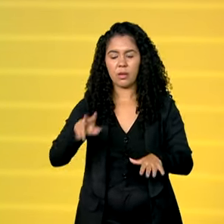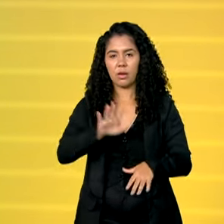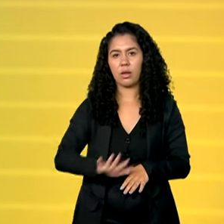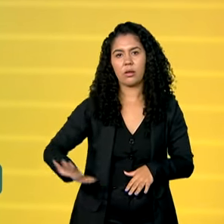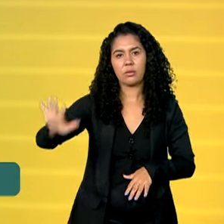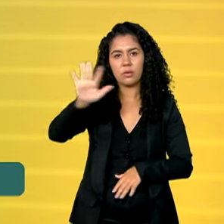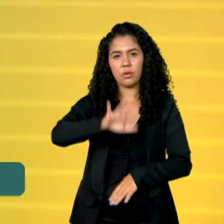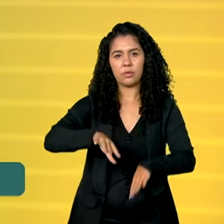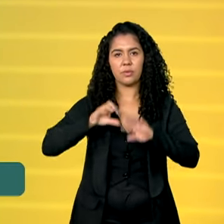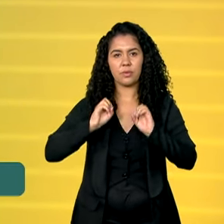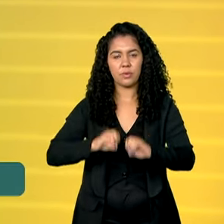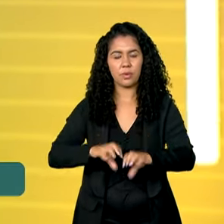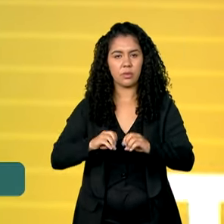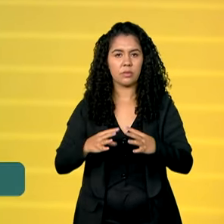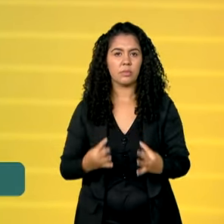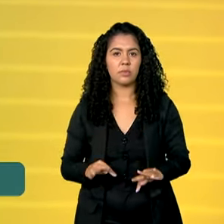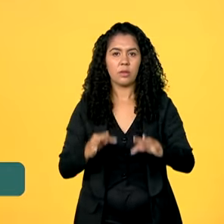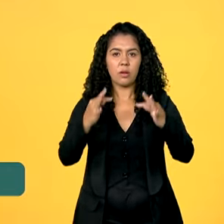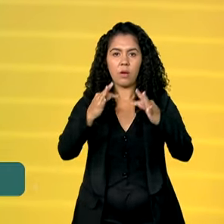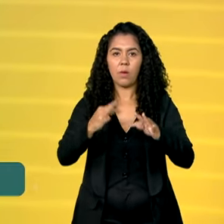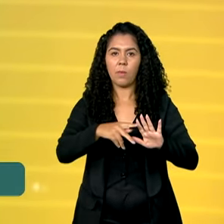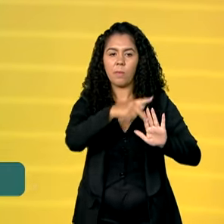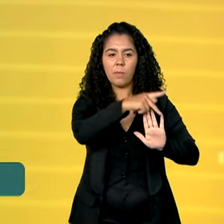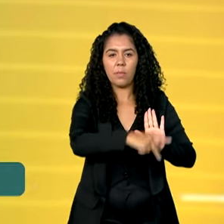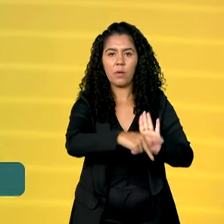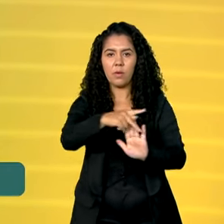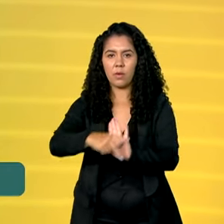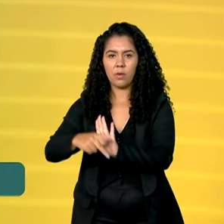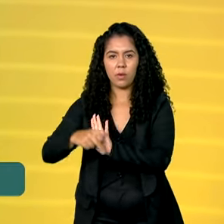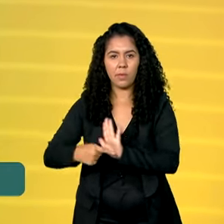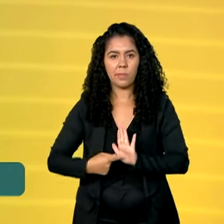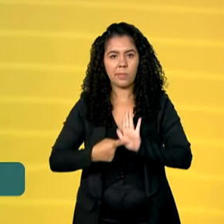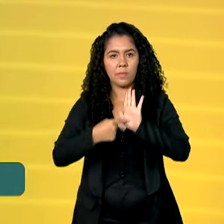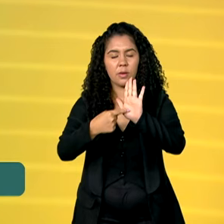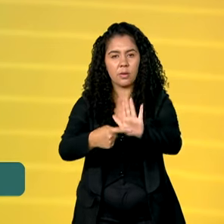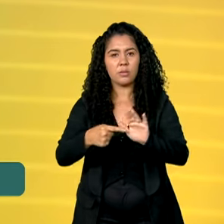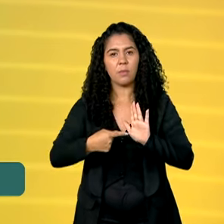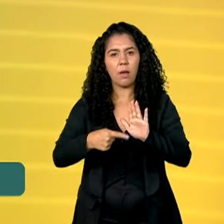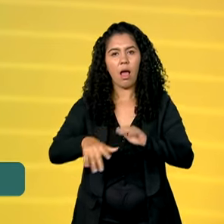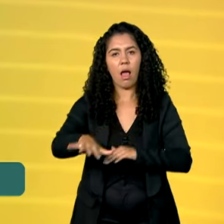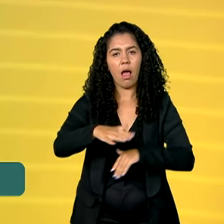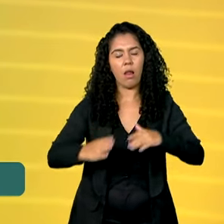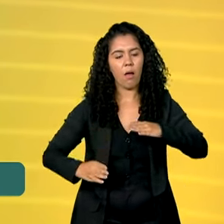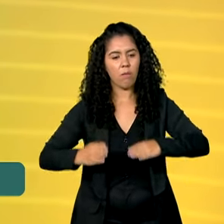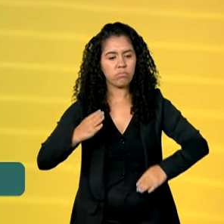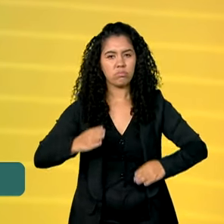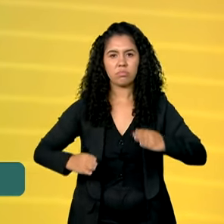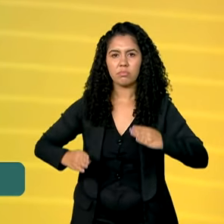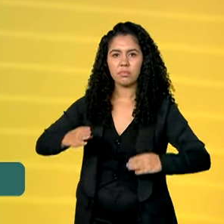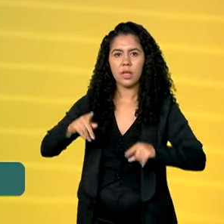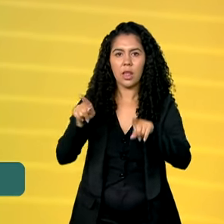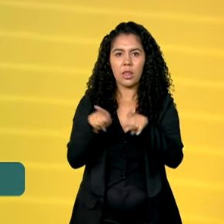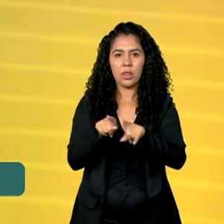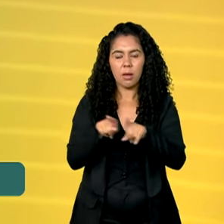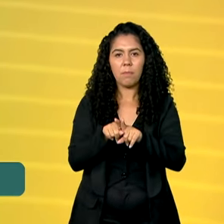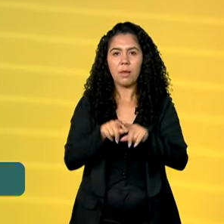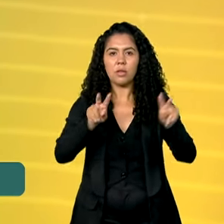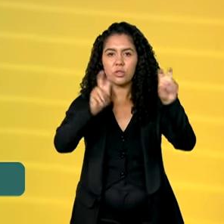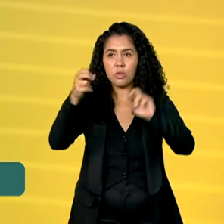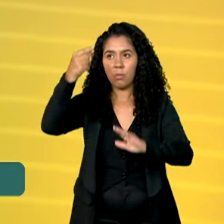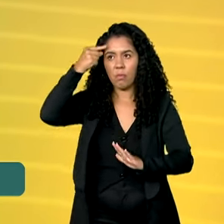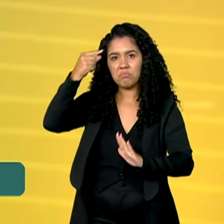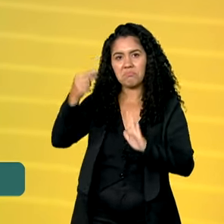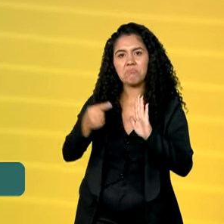Tecnológica. Os projetos apresentados por lá mostram como a robótica, a programação e a inteligência artificial